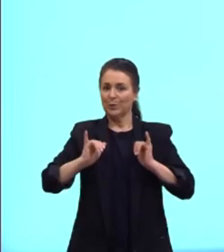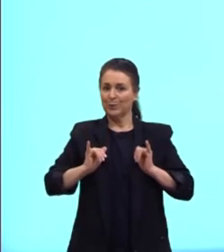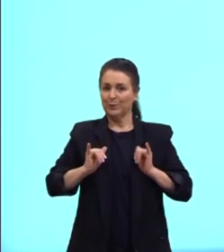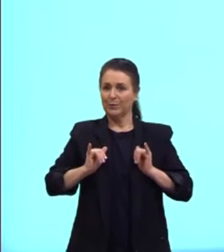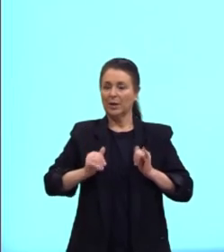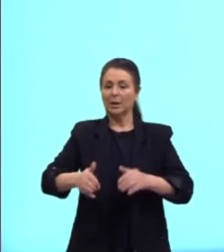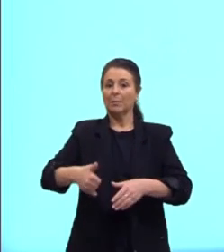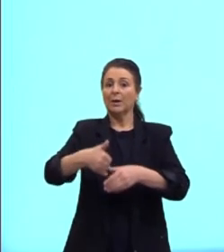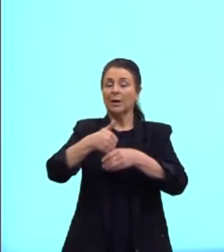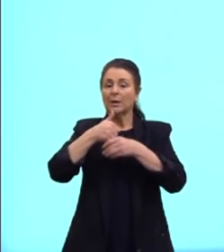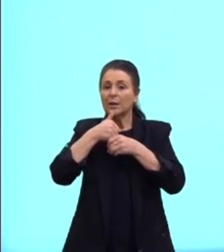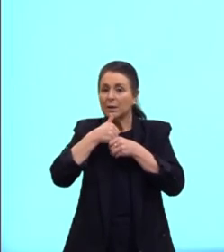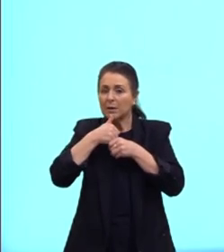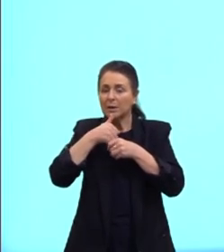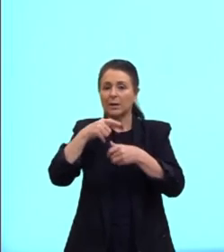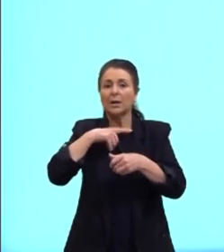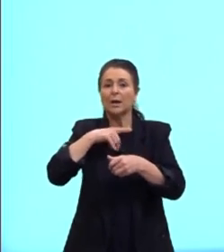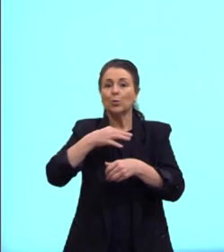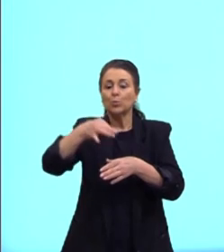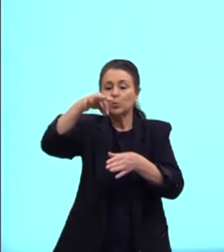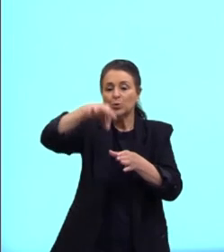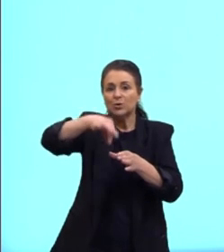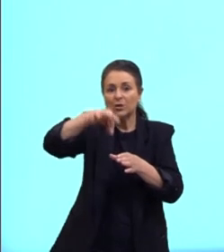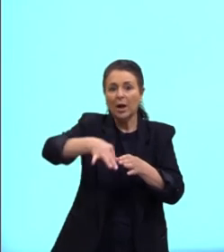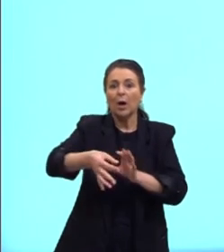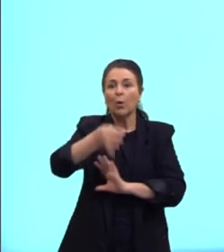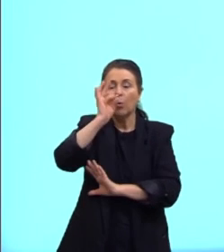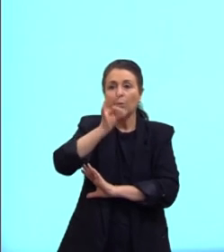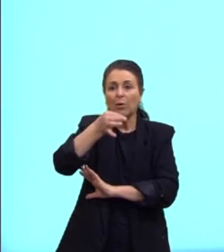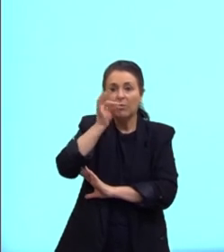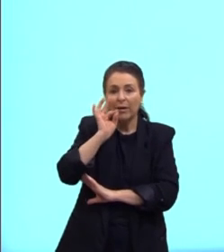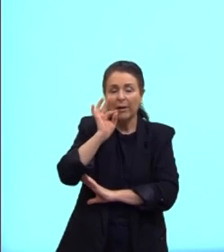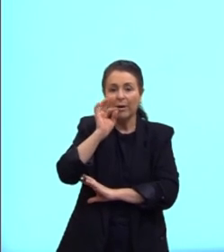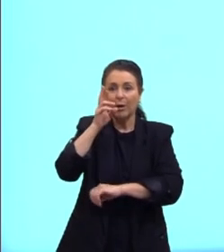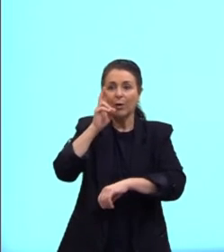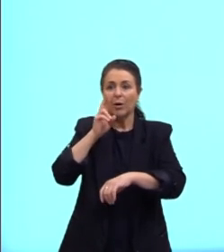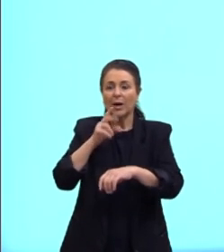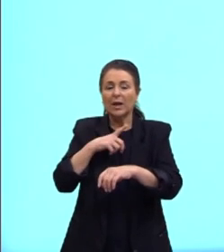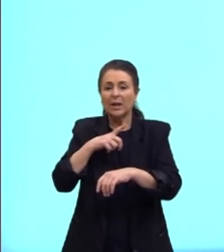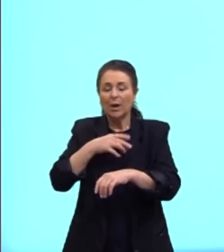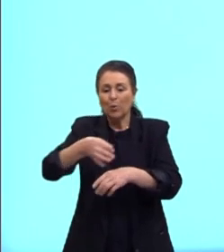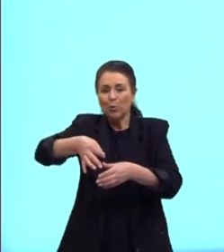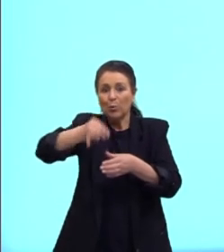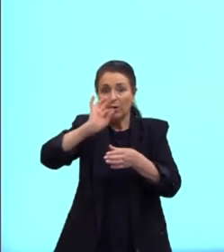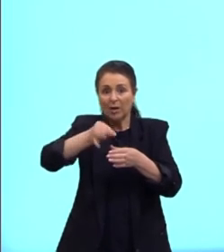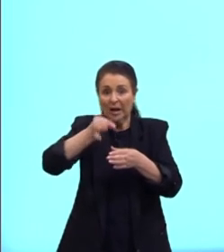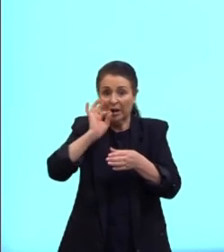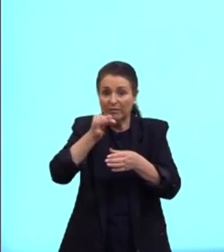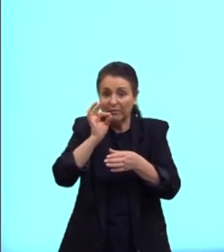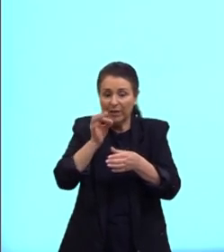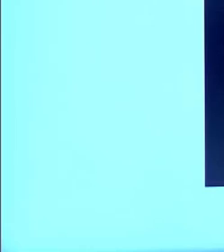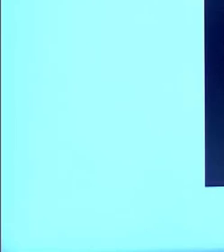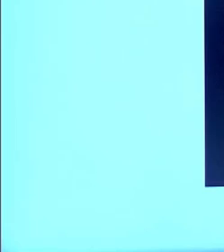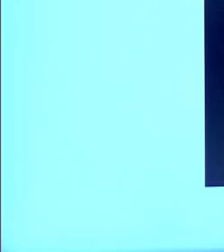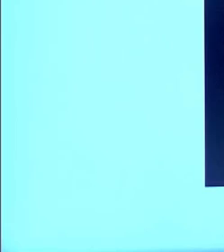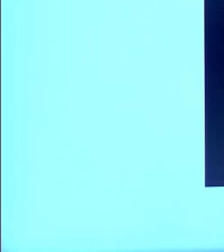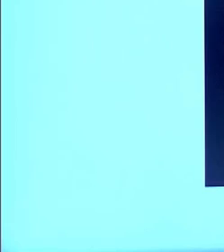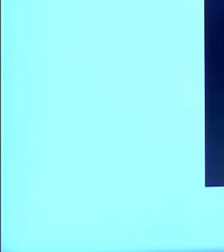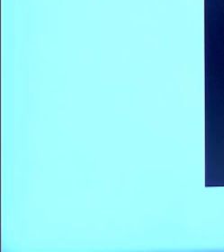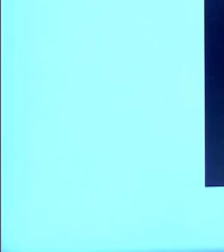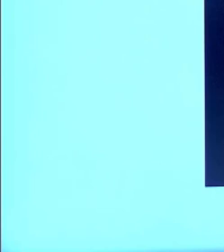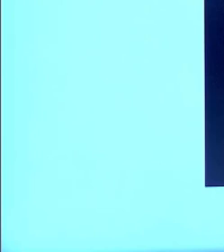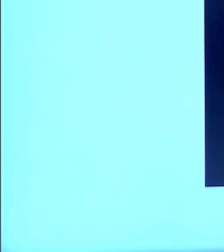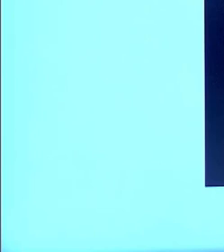mate, do té, do café, o almuerzo, que na realidade é um café reforçado um pouquinho antes de la comida,